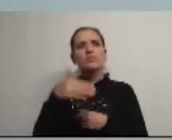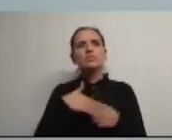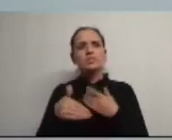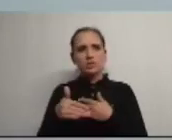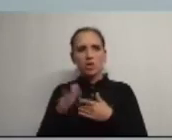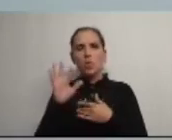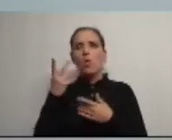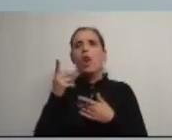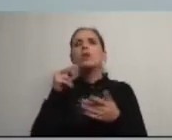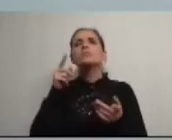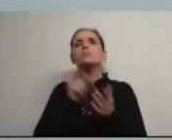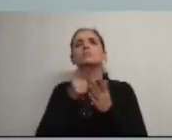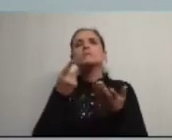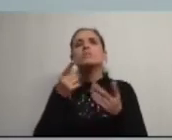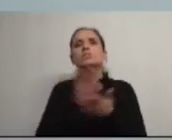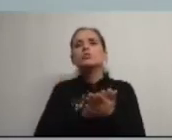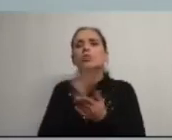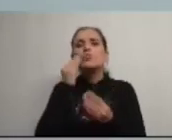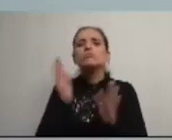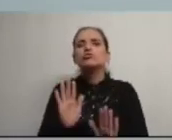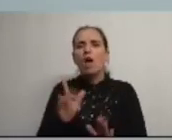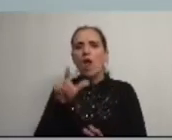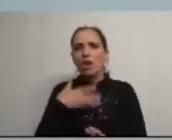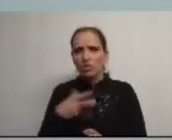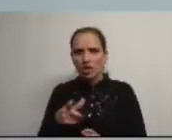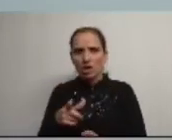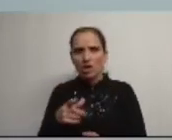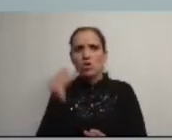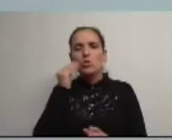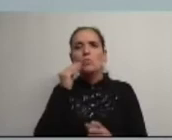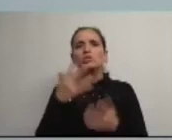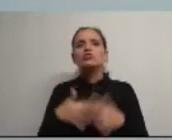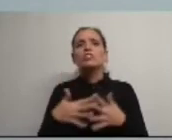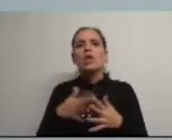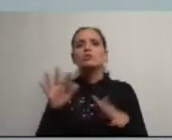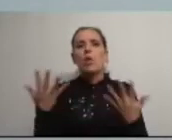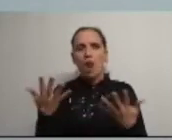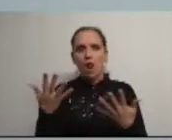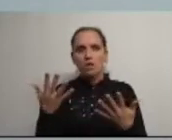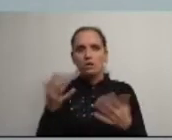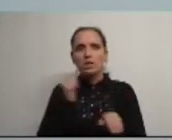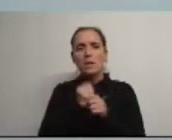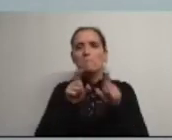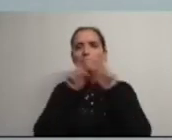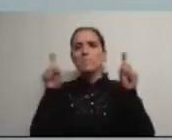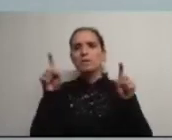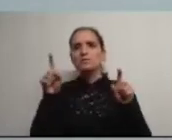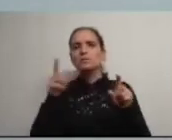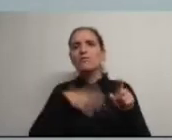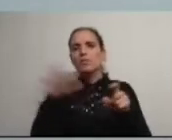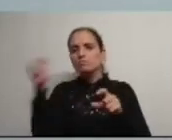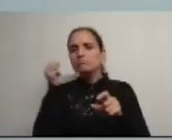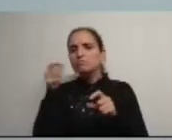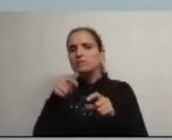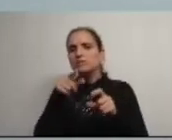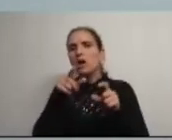qual é o ponto da situação relativamente ao Lidl qual é a estratégia que tipo de empresas se procuram captar para o